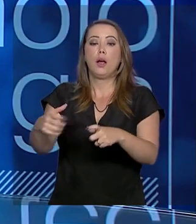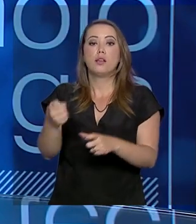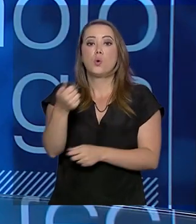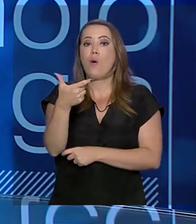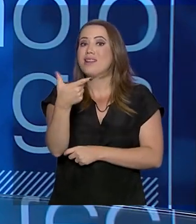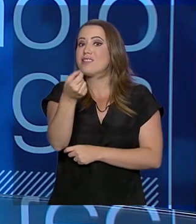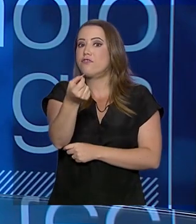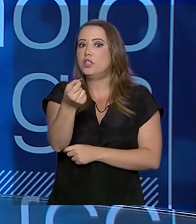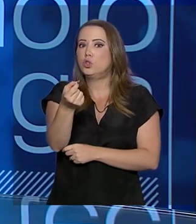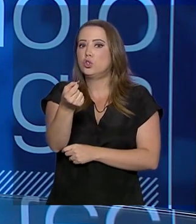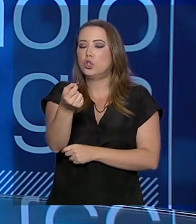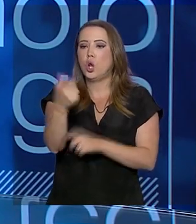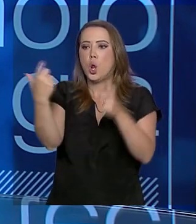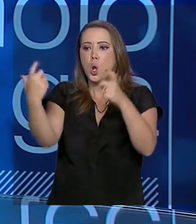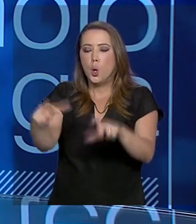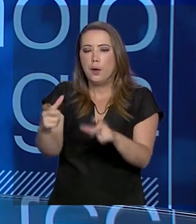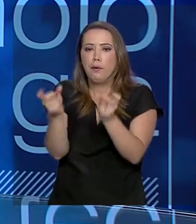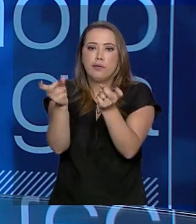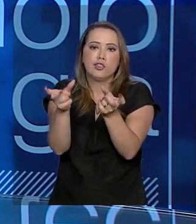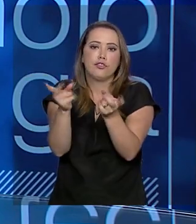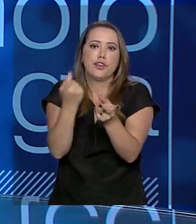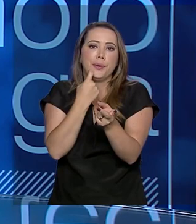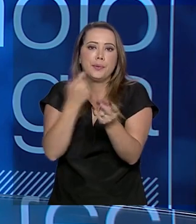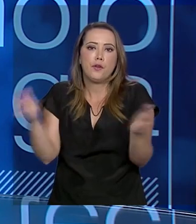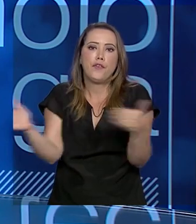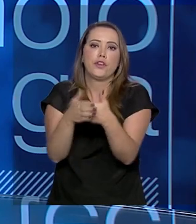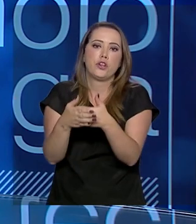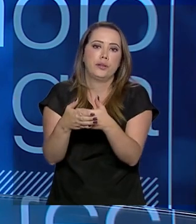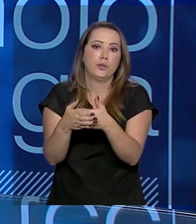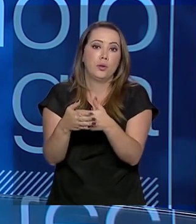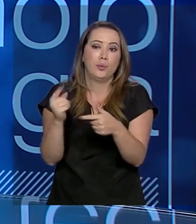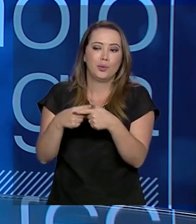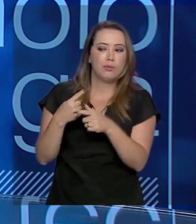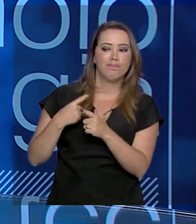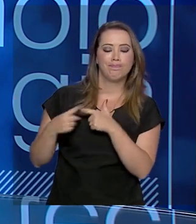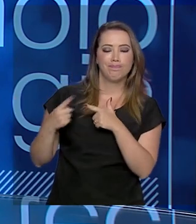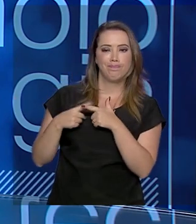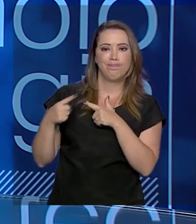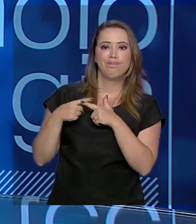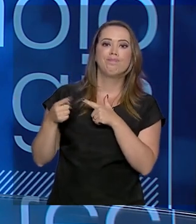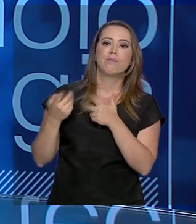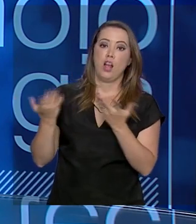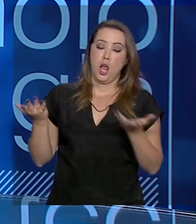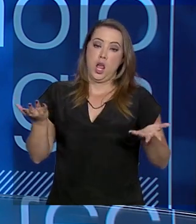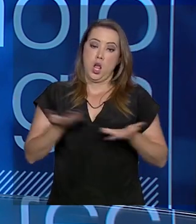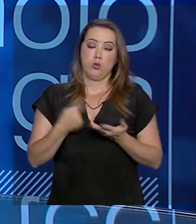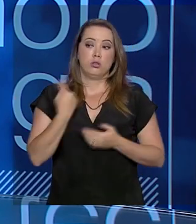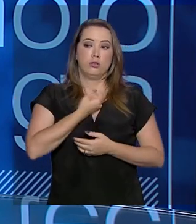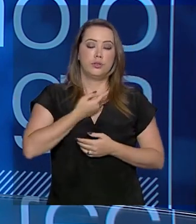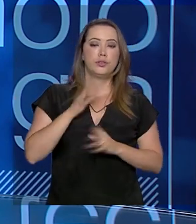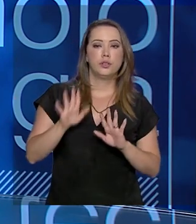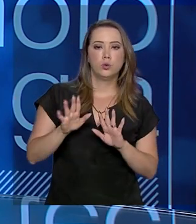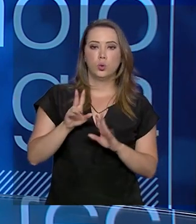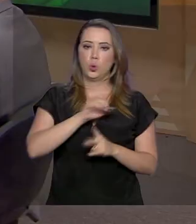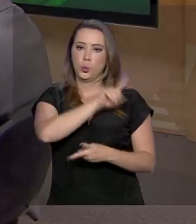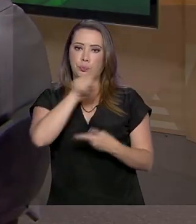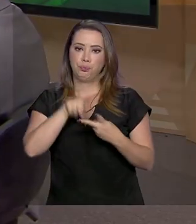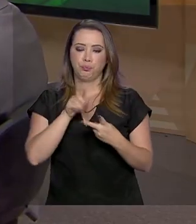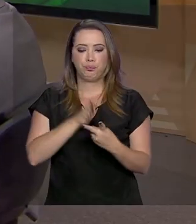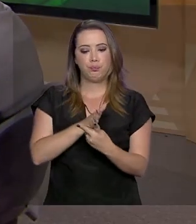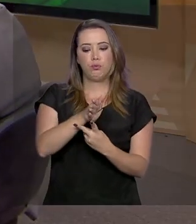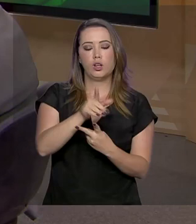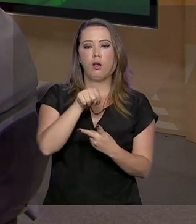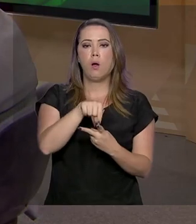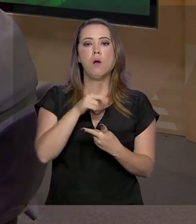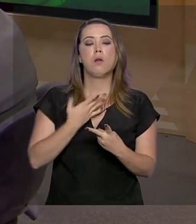terminais estão fechados porque houveram problemas de gestão. Então, o que nós estamos fazendo agora? Estamos com duas linhas de trabalho. A primeira